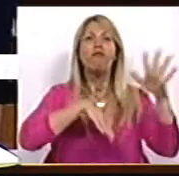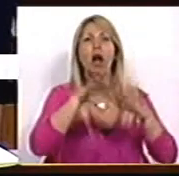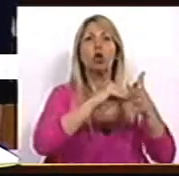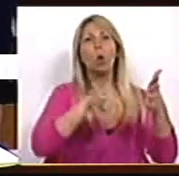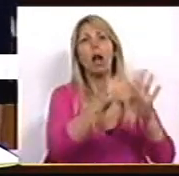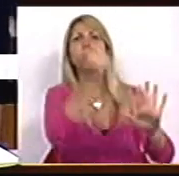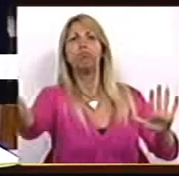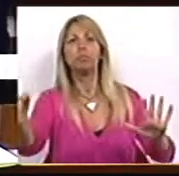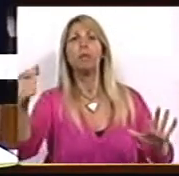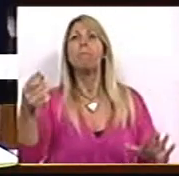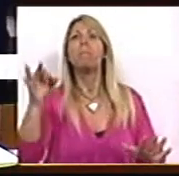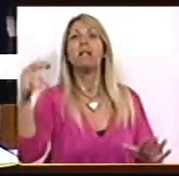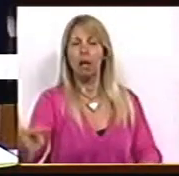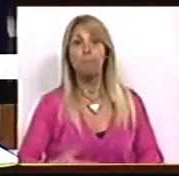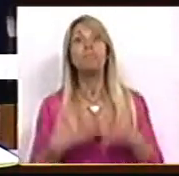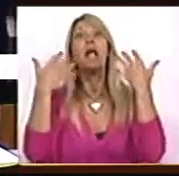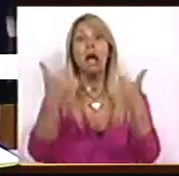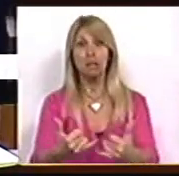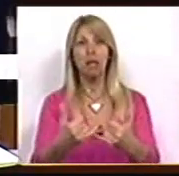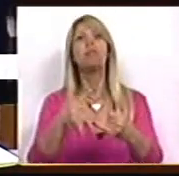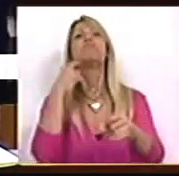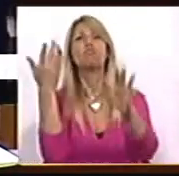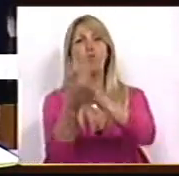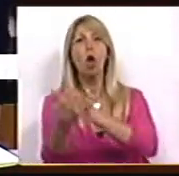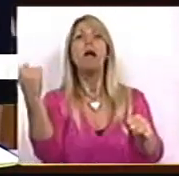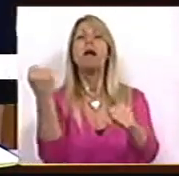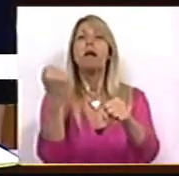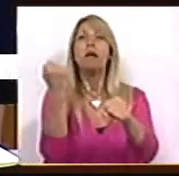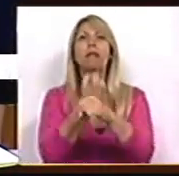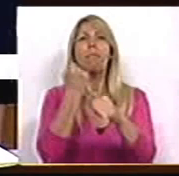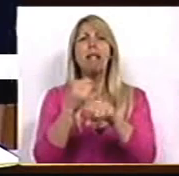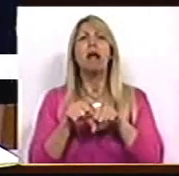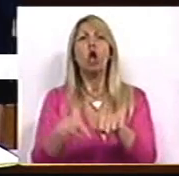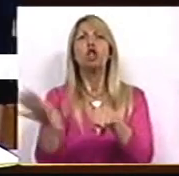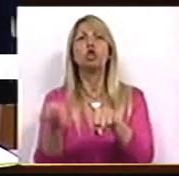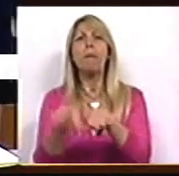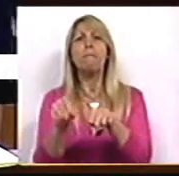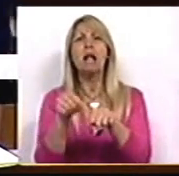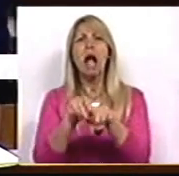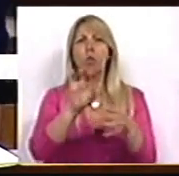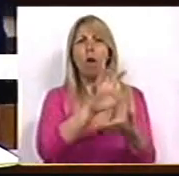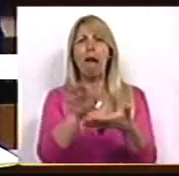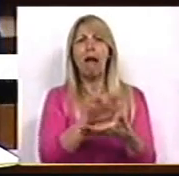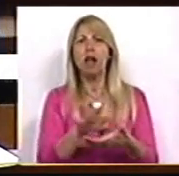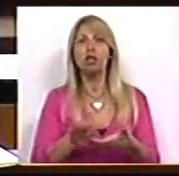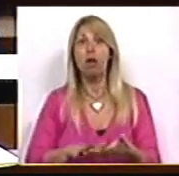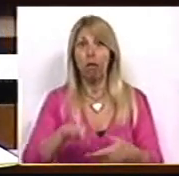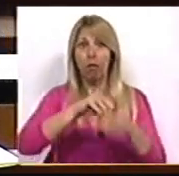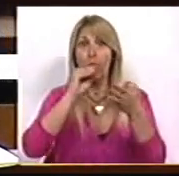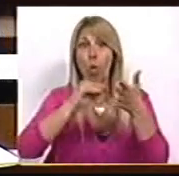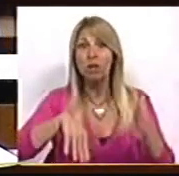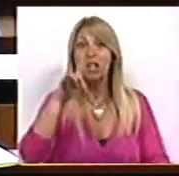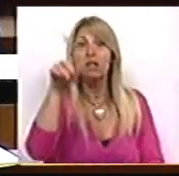trabalhou numa caixa de supermercado com contratos a 6 meses. É o caso da Sara, trabalhou